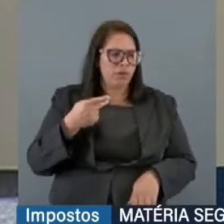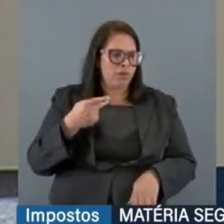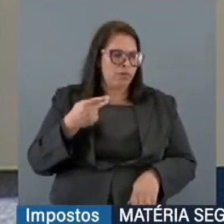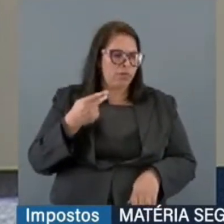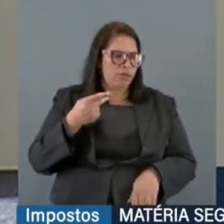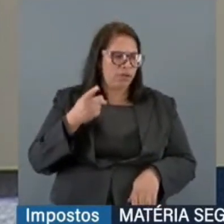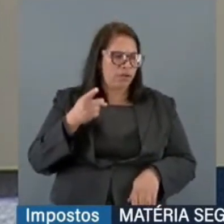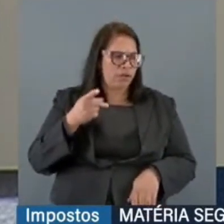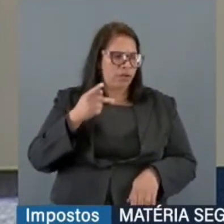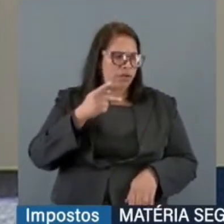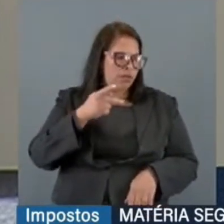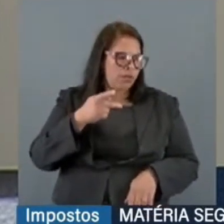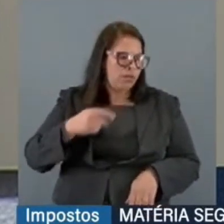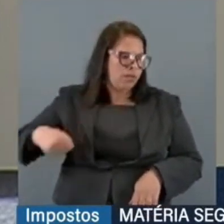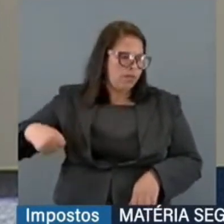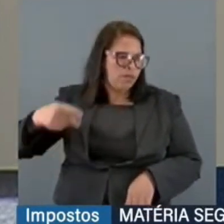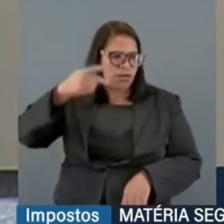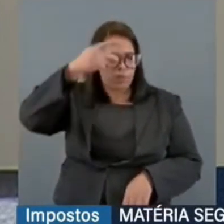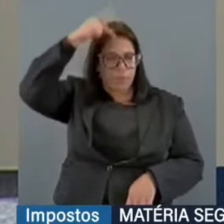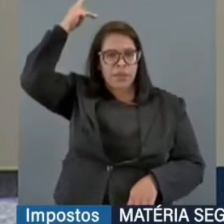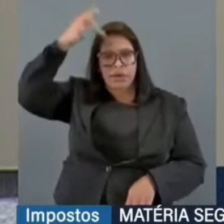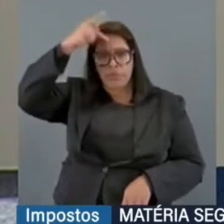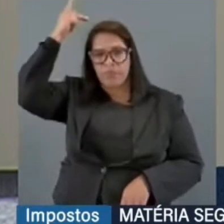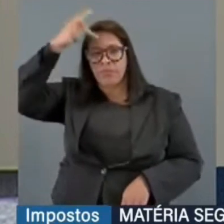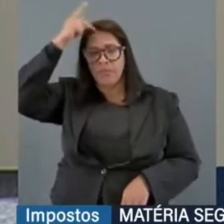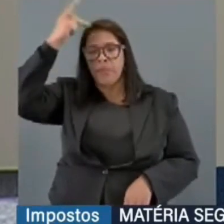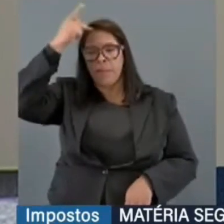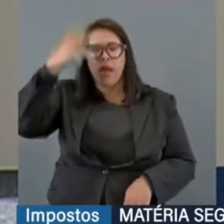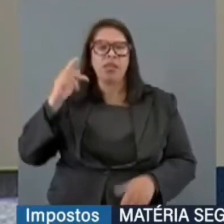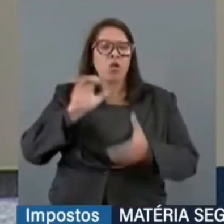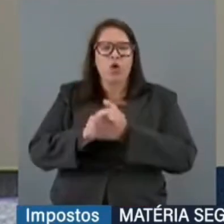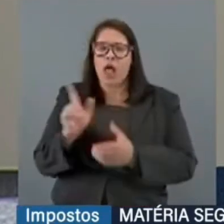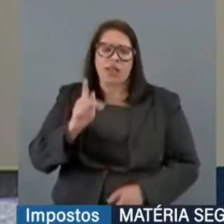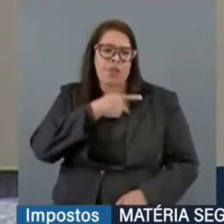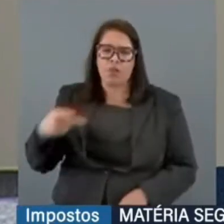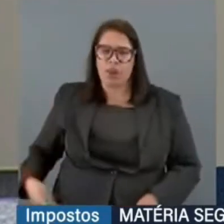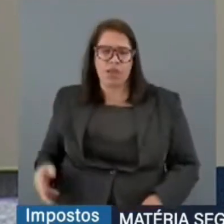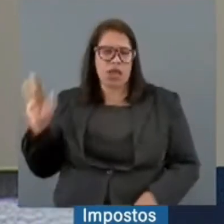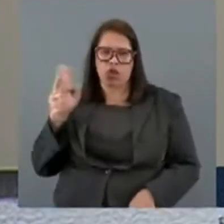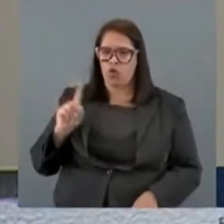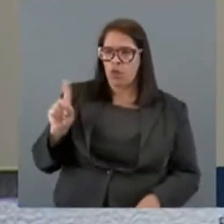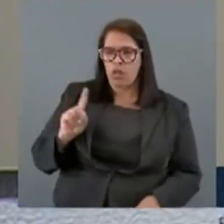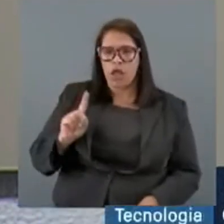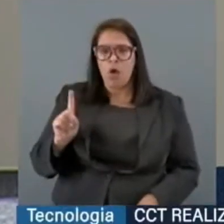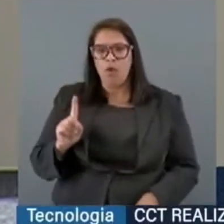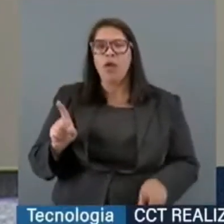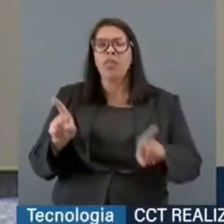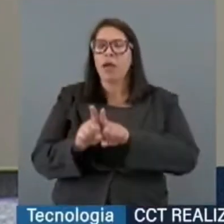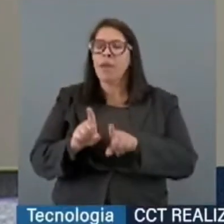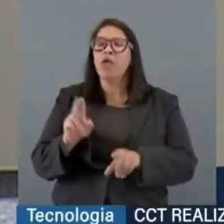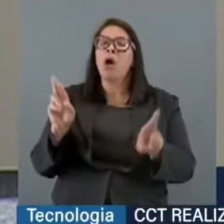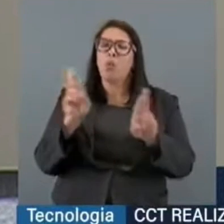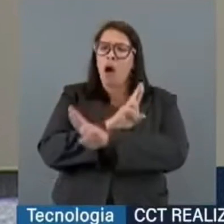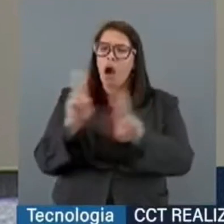prezo muito esta relação, assim como a relação que tenho